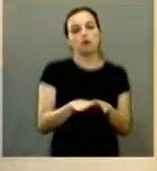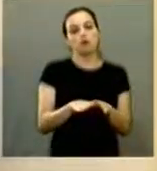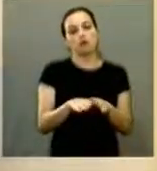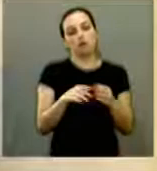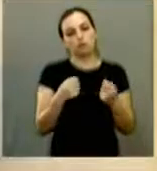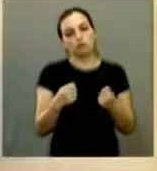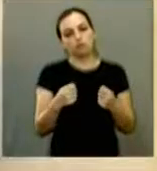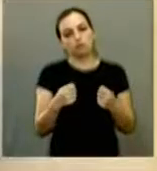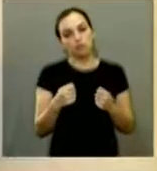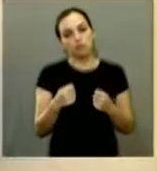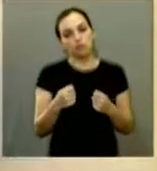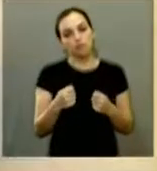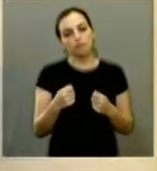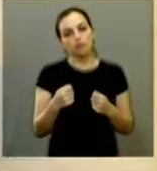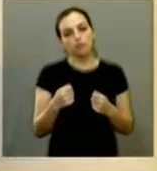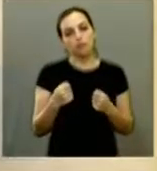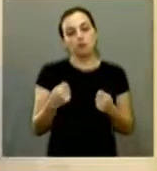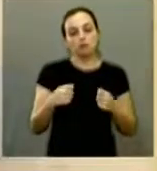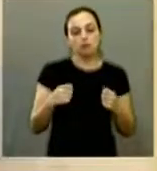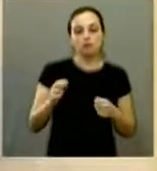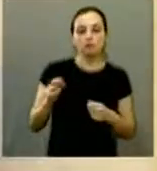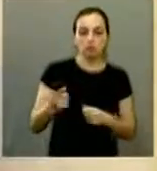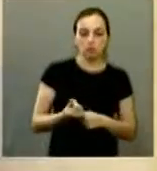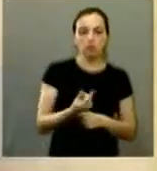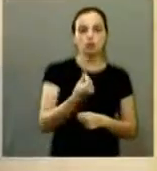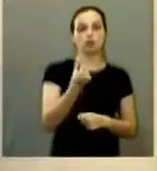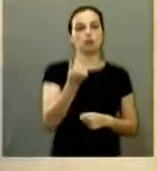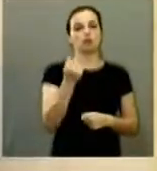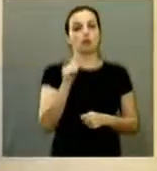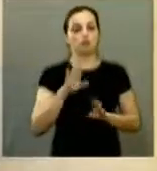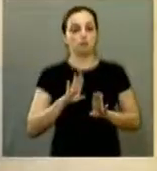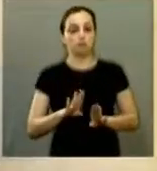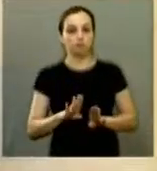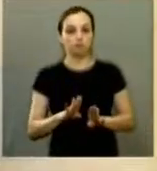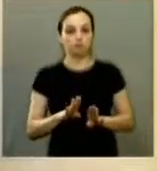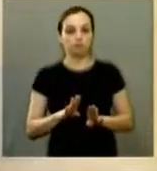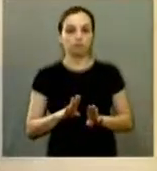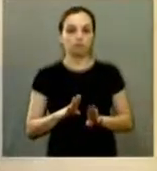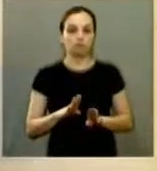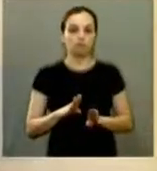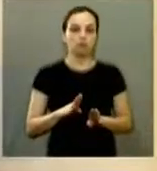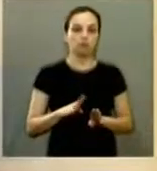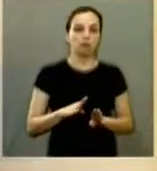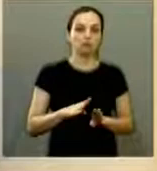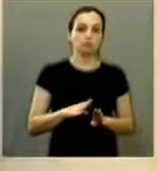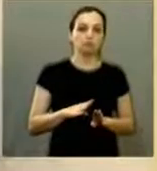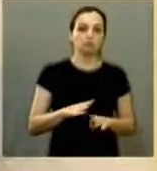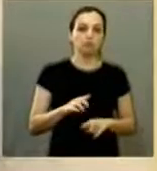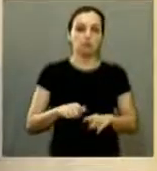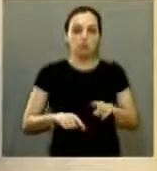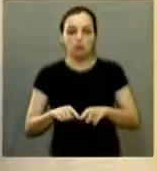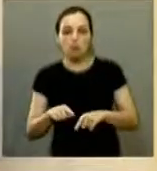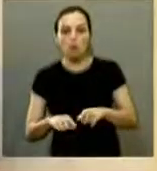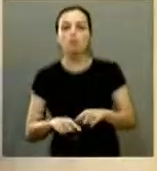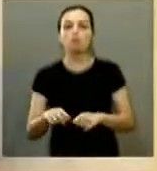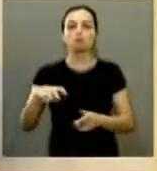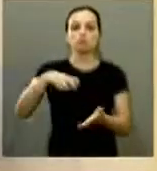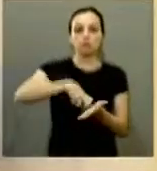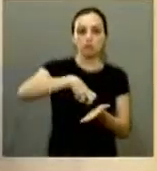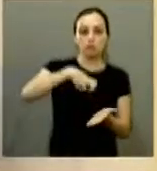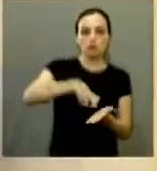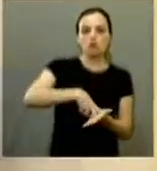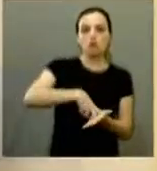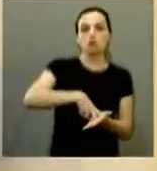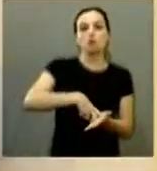dinheiro investimento mas eu acho que procedimentos para poder dar mais eficiência a punição aos